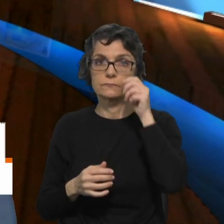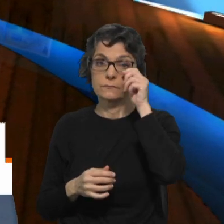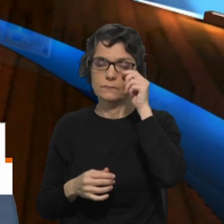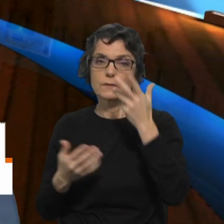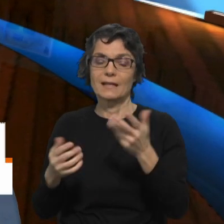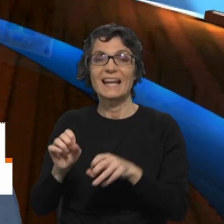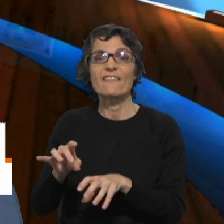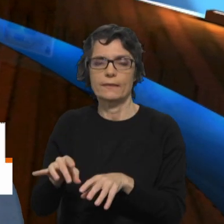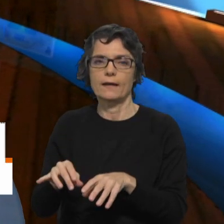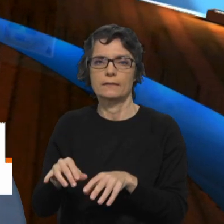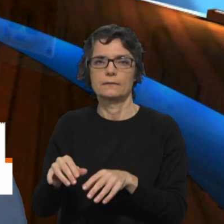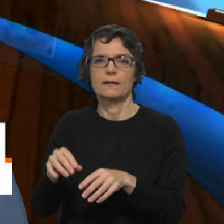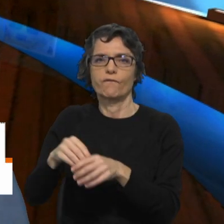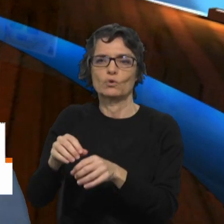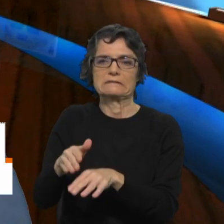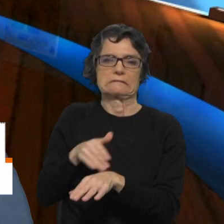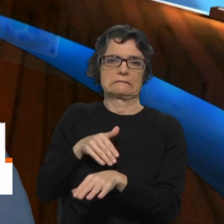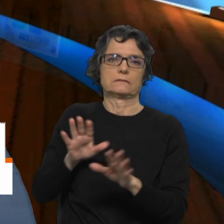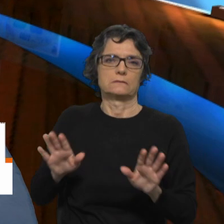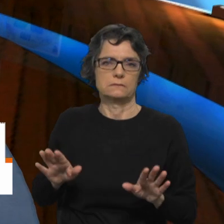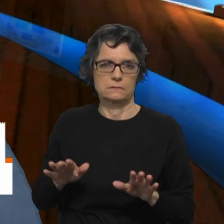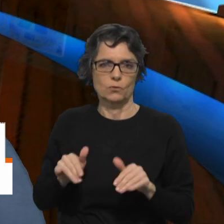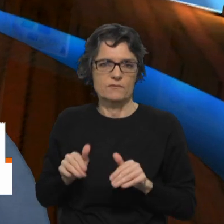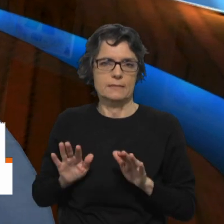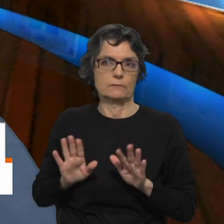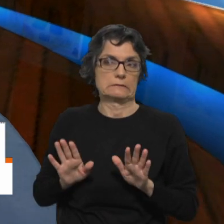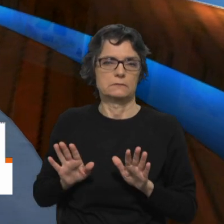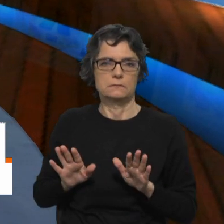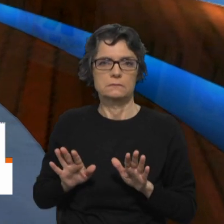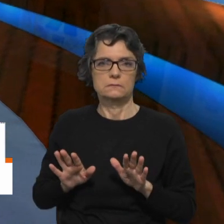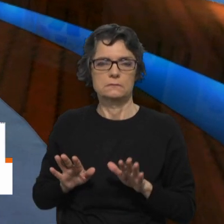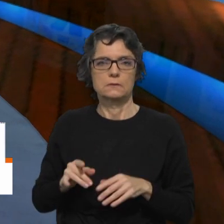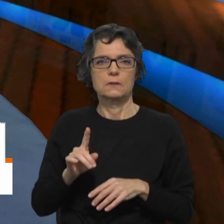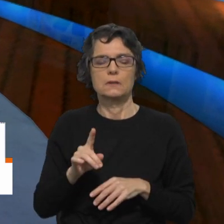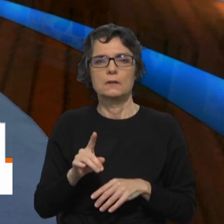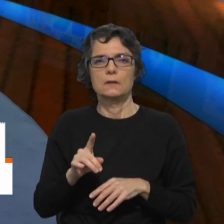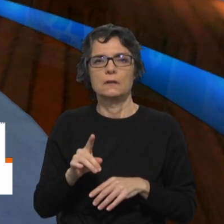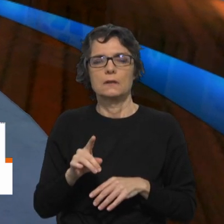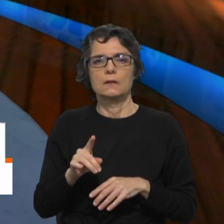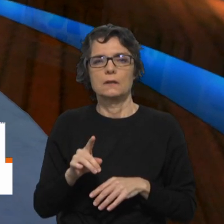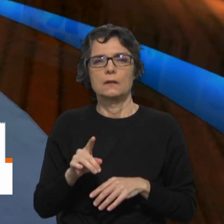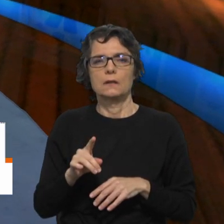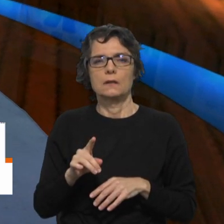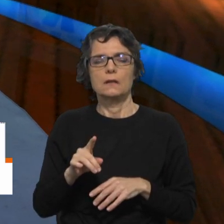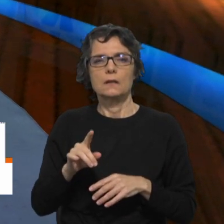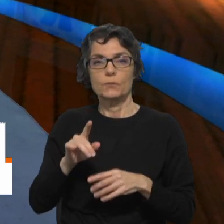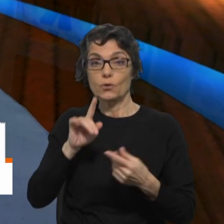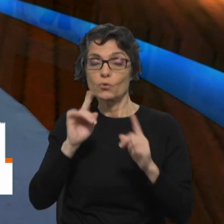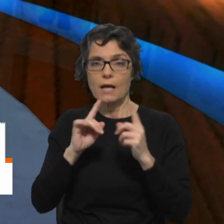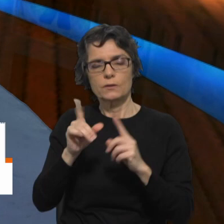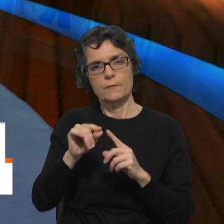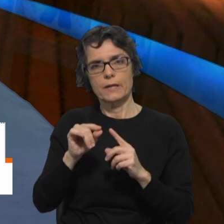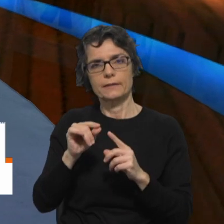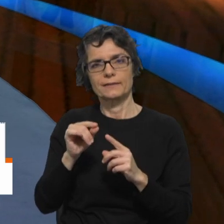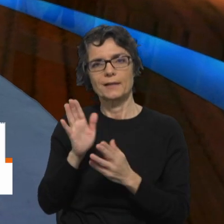abstenção, que muitas vezes acontece. É verdade. Esta possibilidade de governar pelo diálogo é, de facto, um sinal de maturidade democrática? É, sem